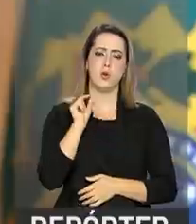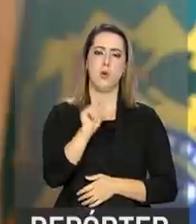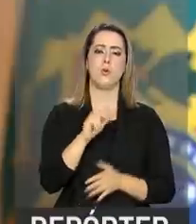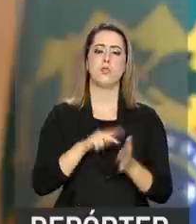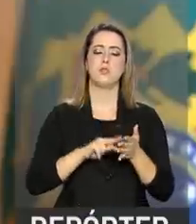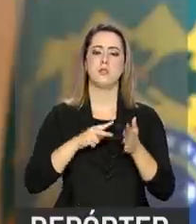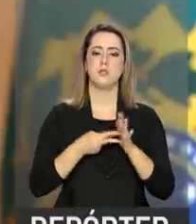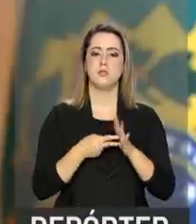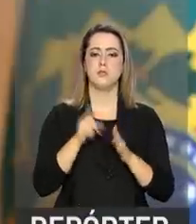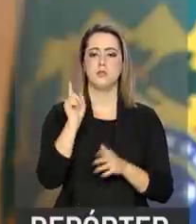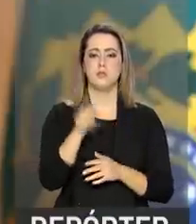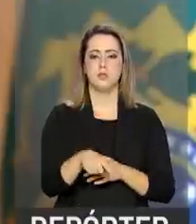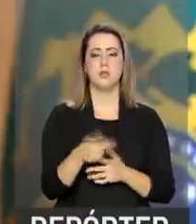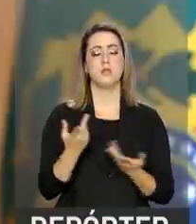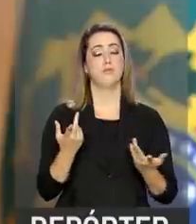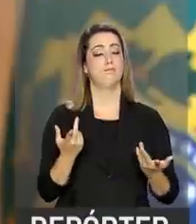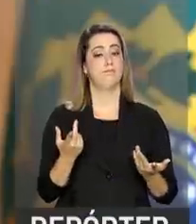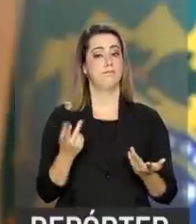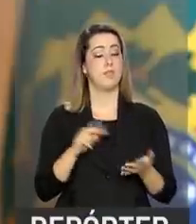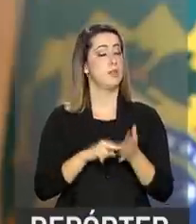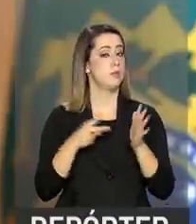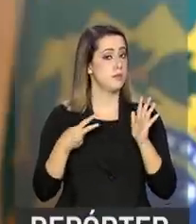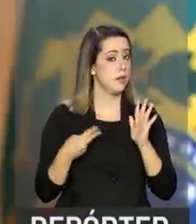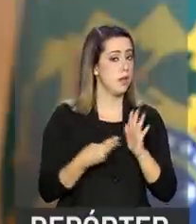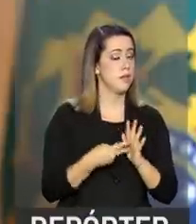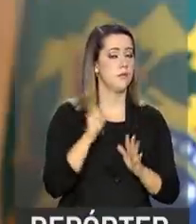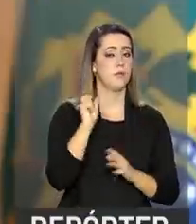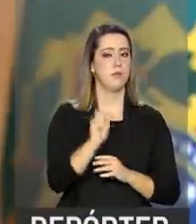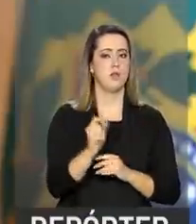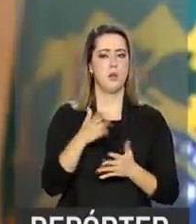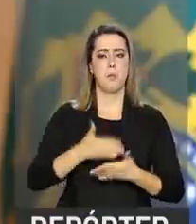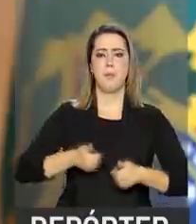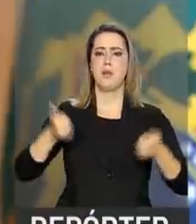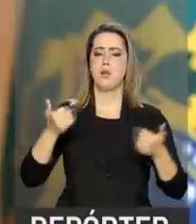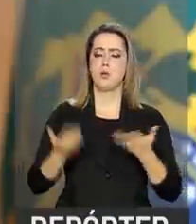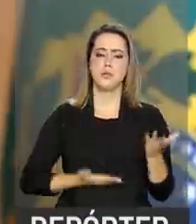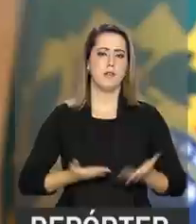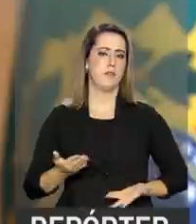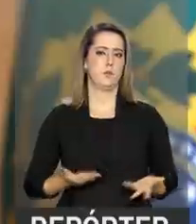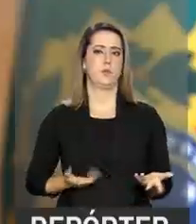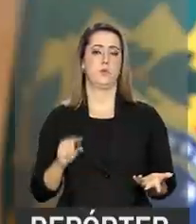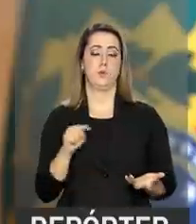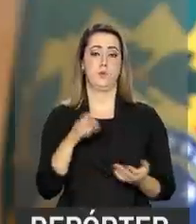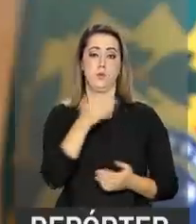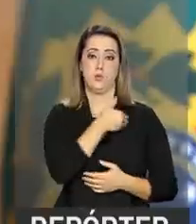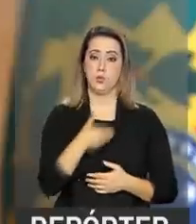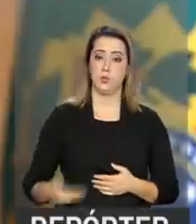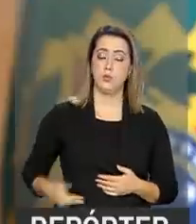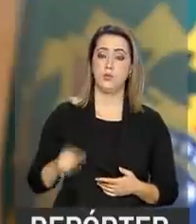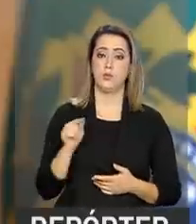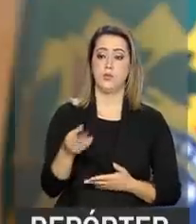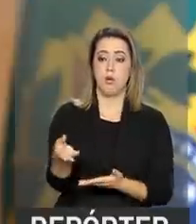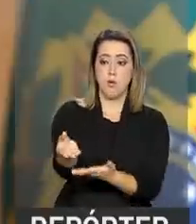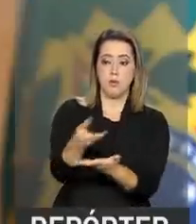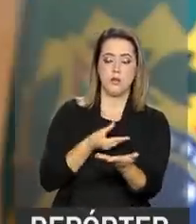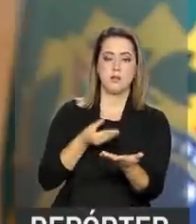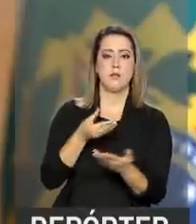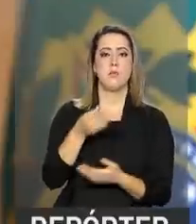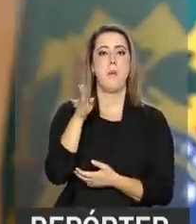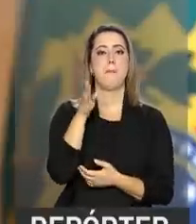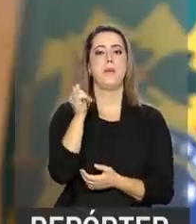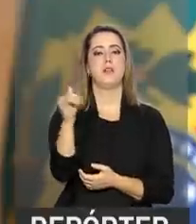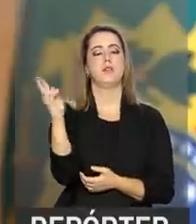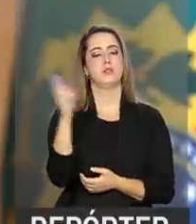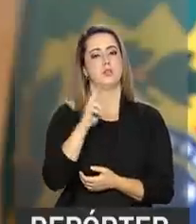isso significa? Significa que eles vão funcionar melhor para você e o Estado vai receber bilhões